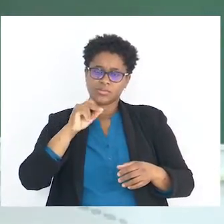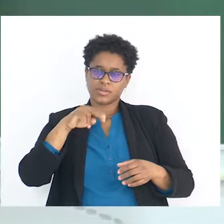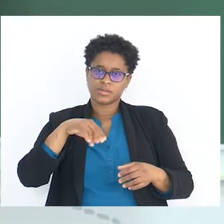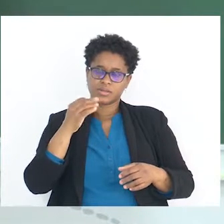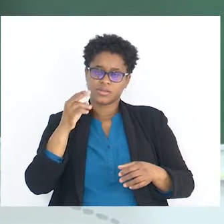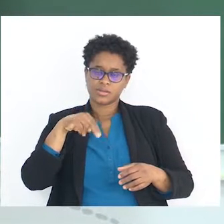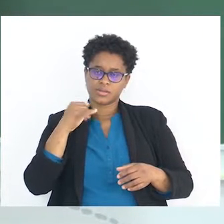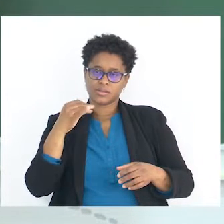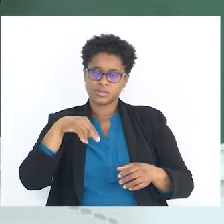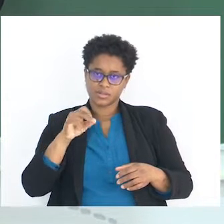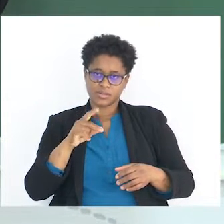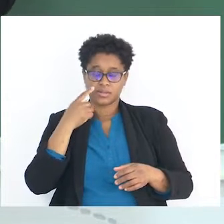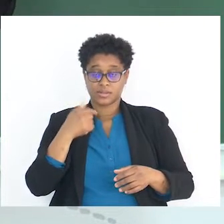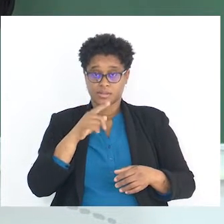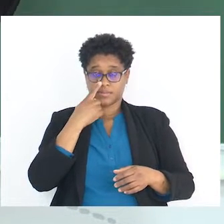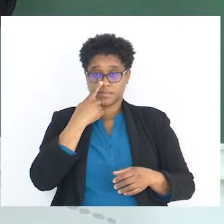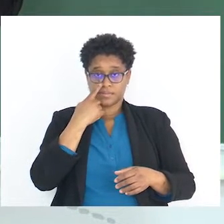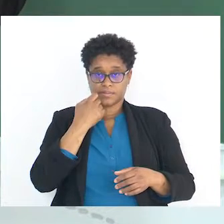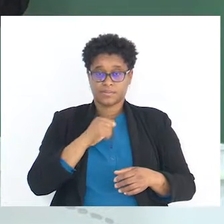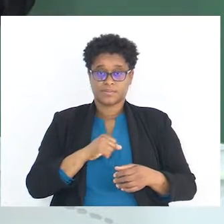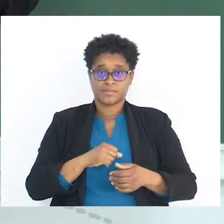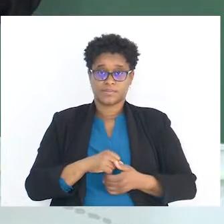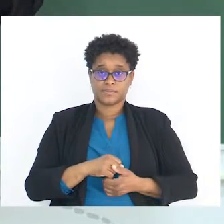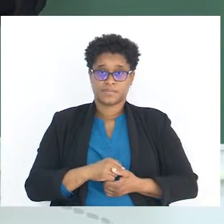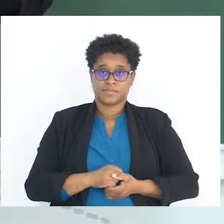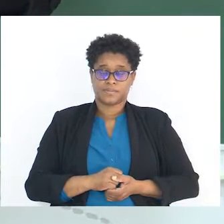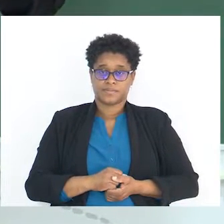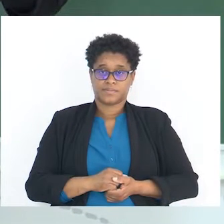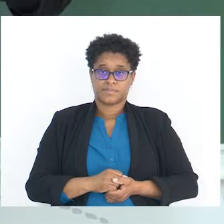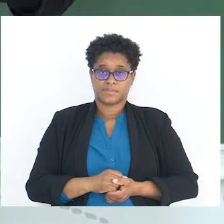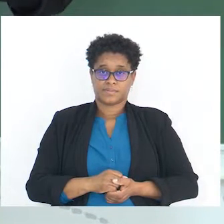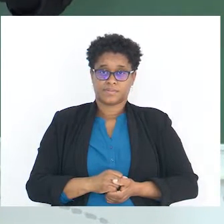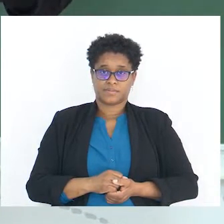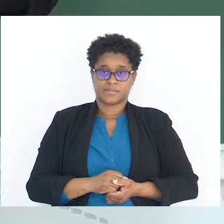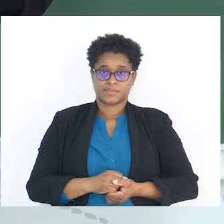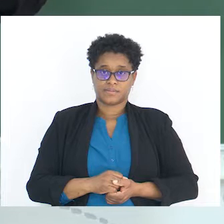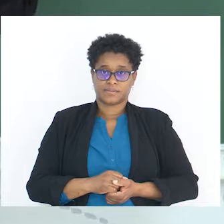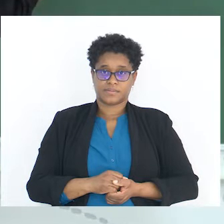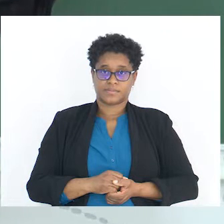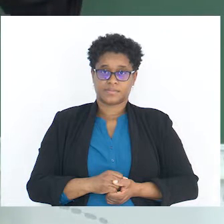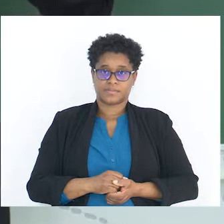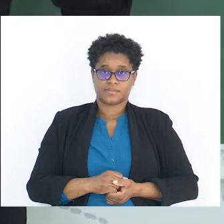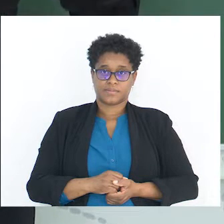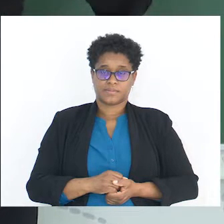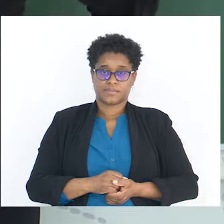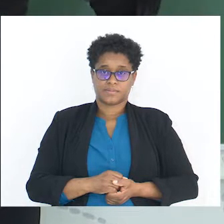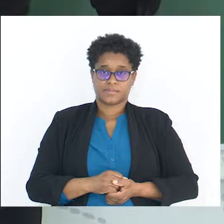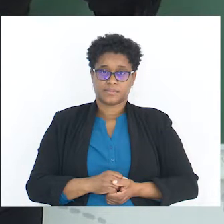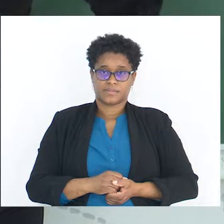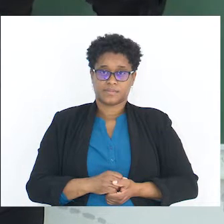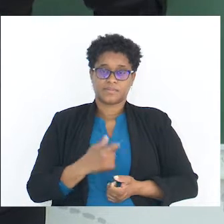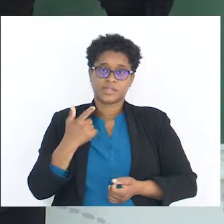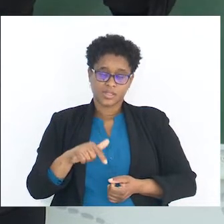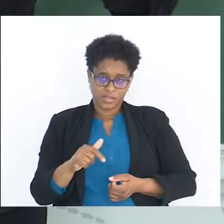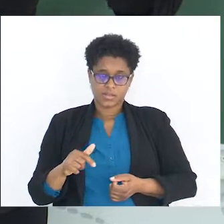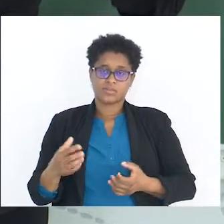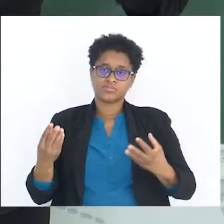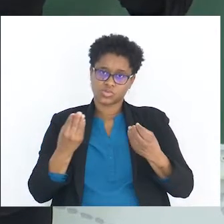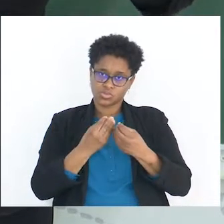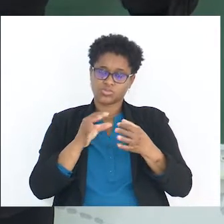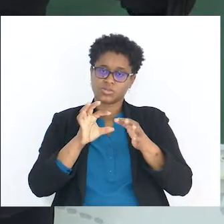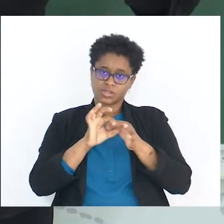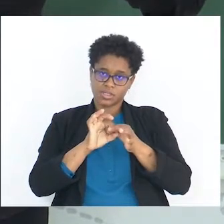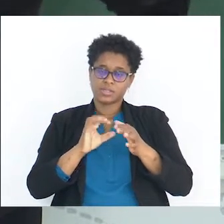ligada